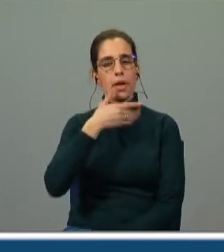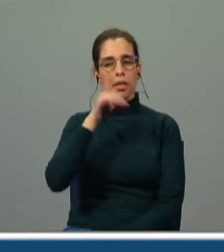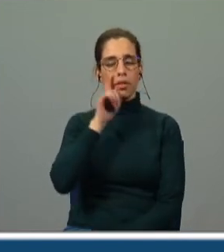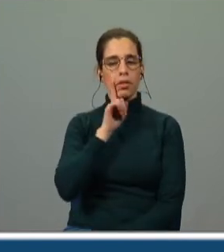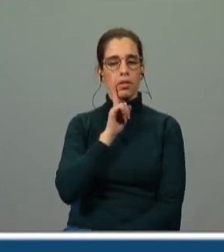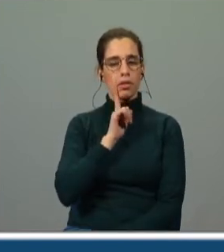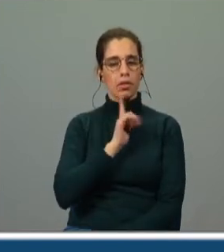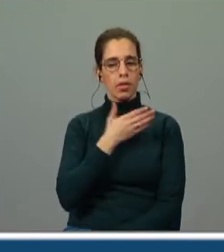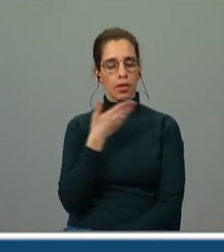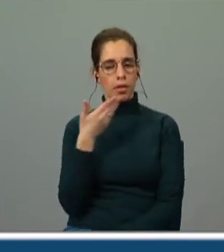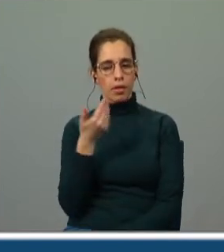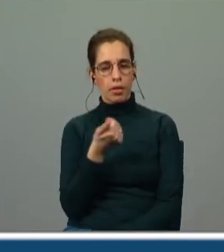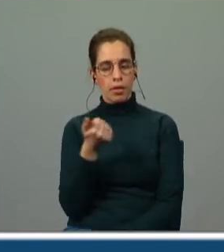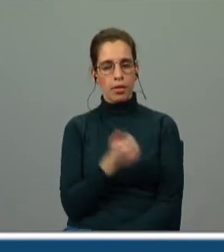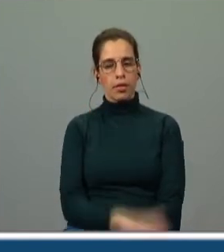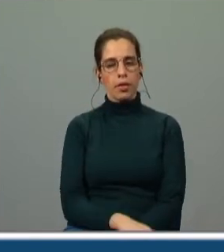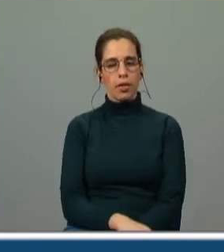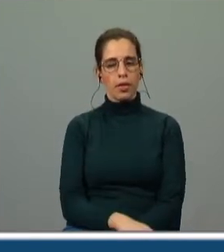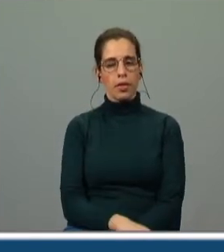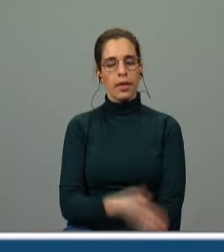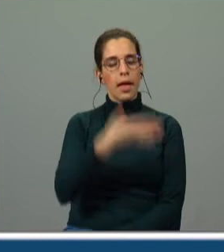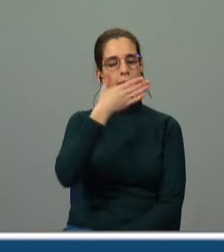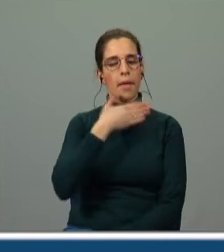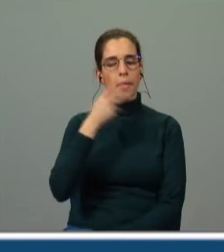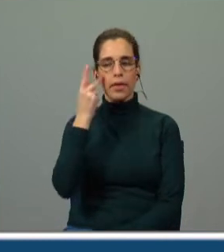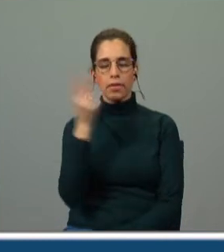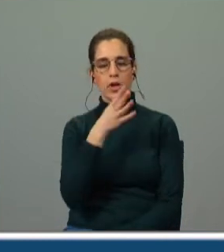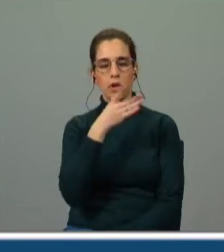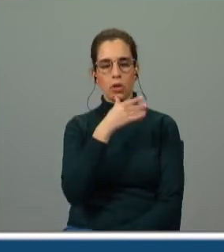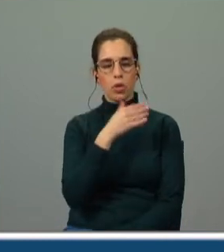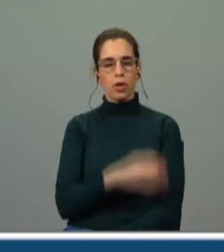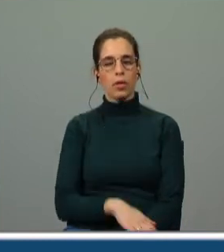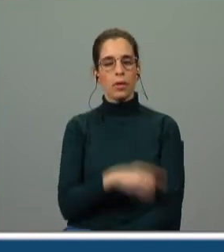secas do rosto as rosas e perdida a branca e viva cor com a doce vida